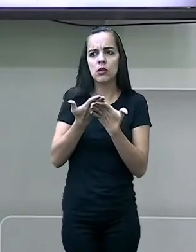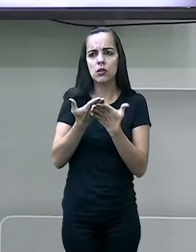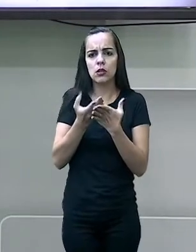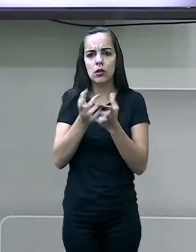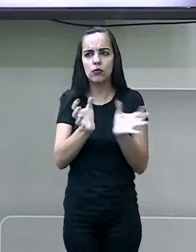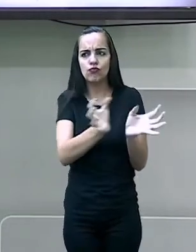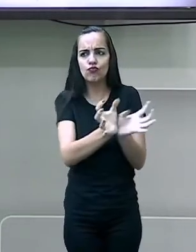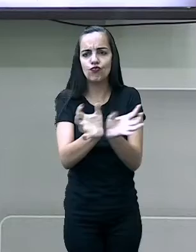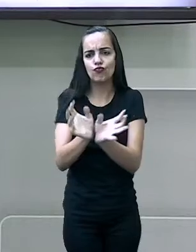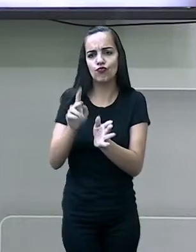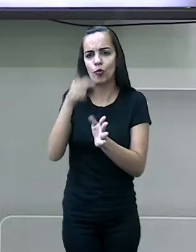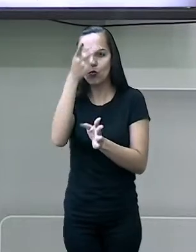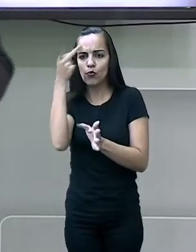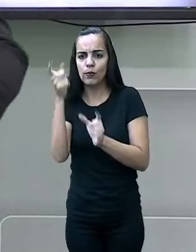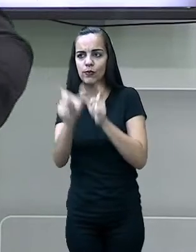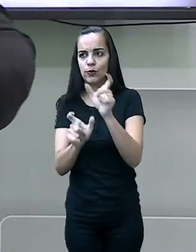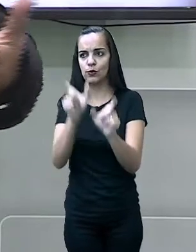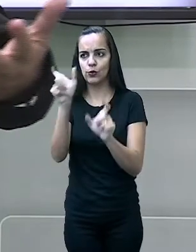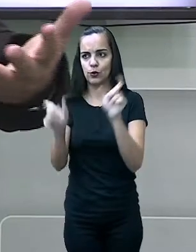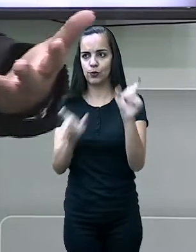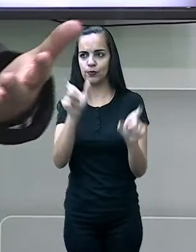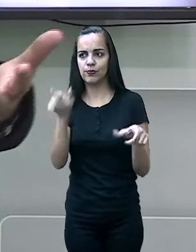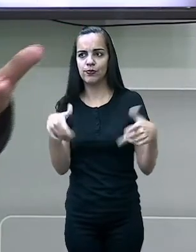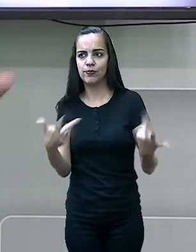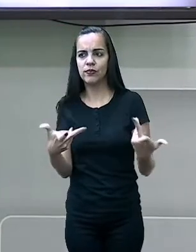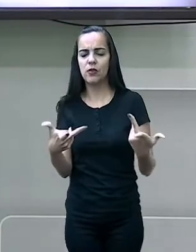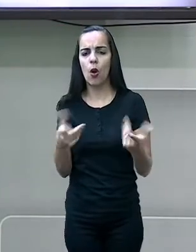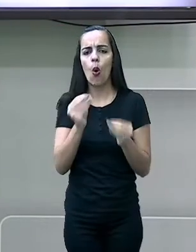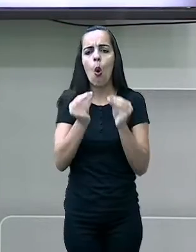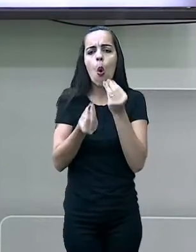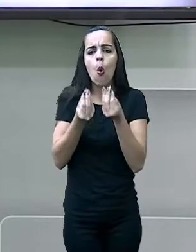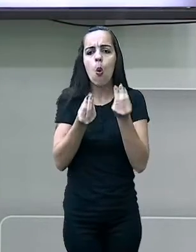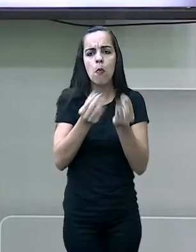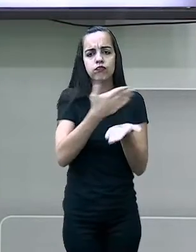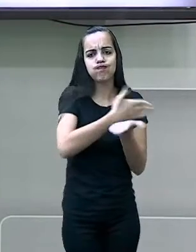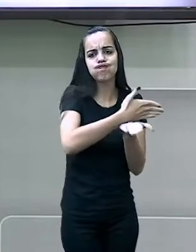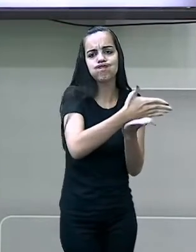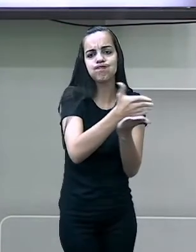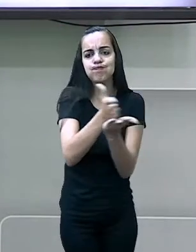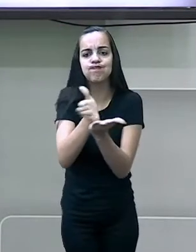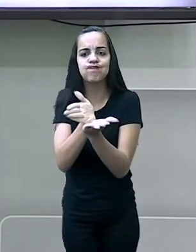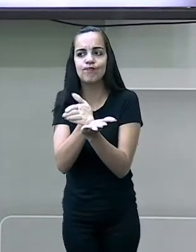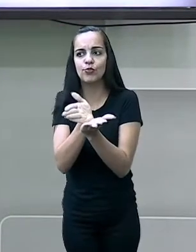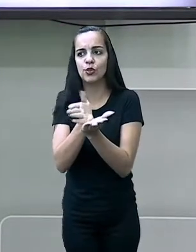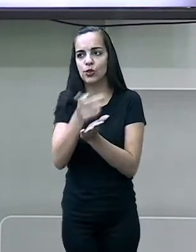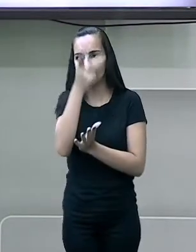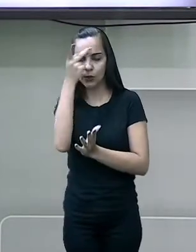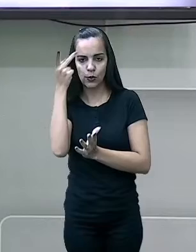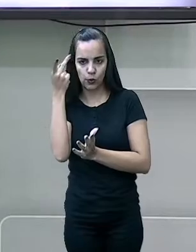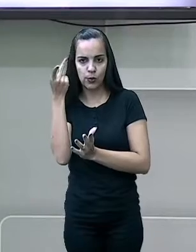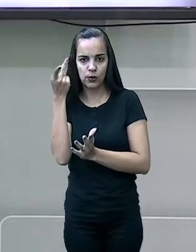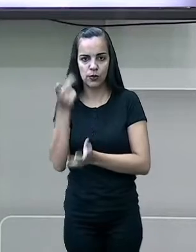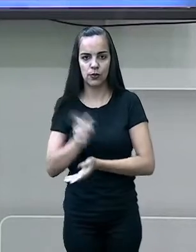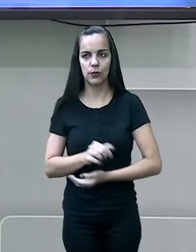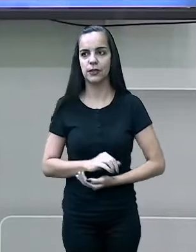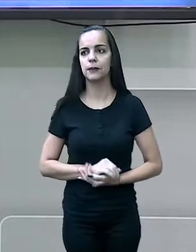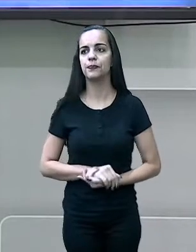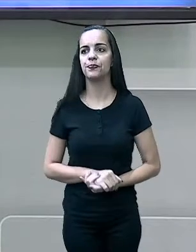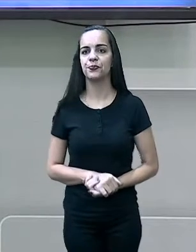conhecer, ver a sua distribuição? Ok? Vamos lá, então.